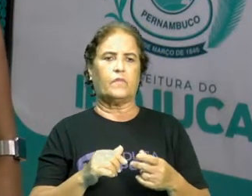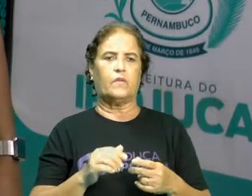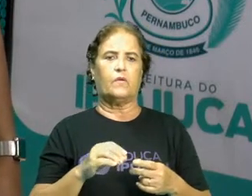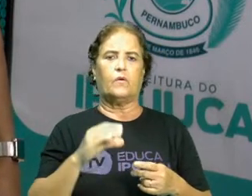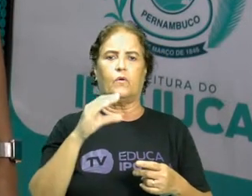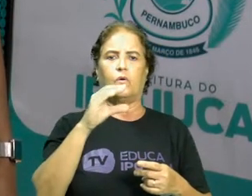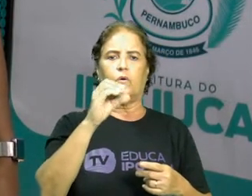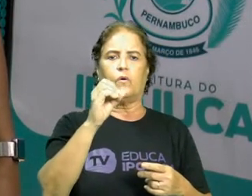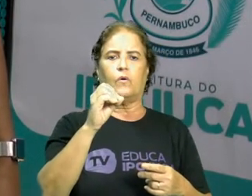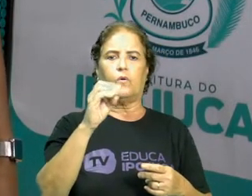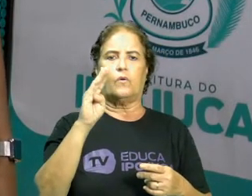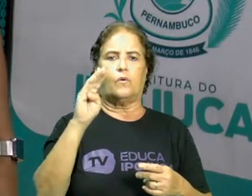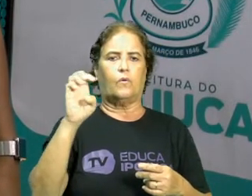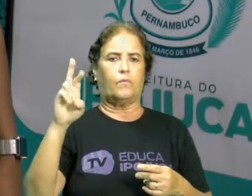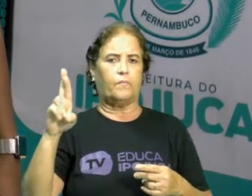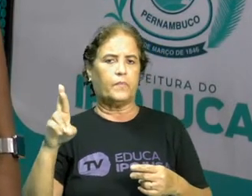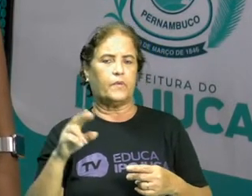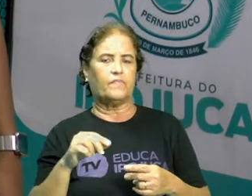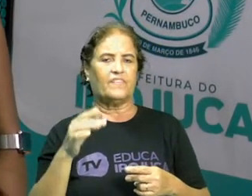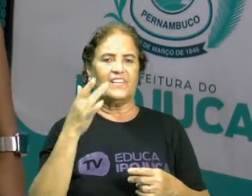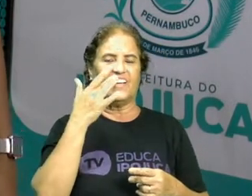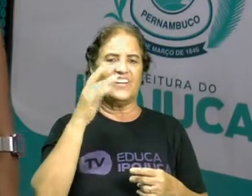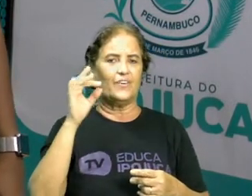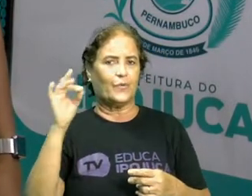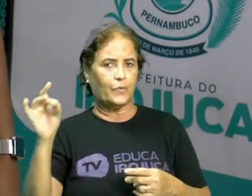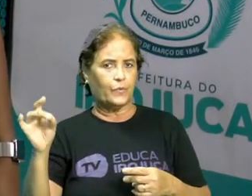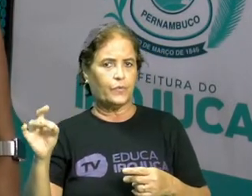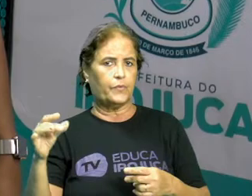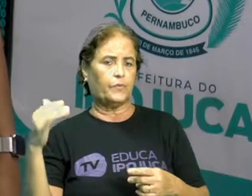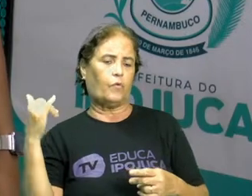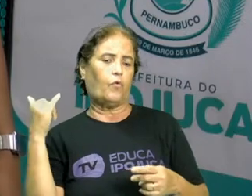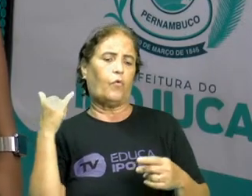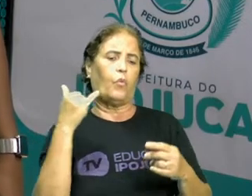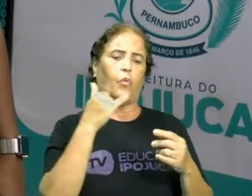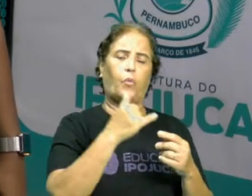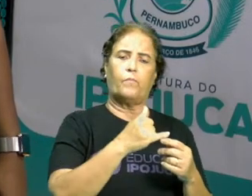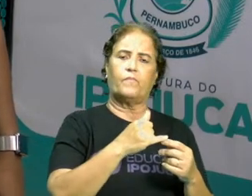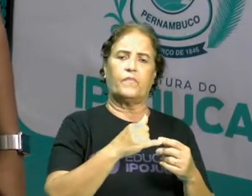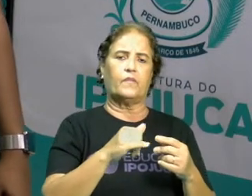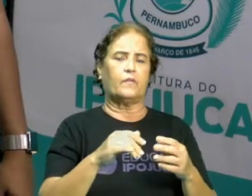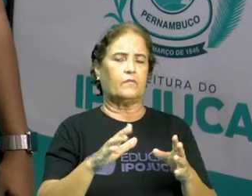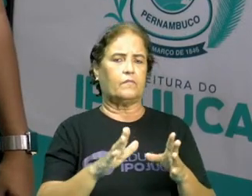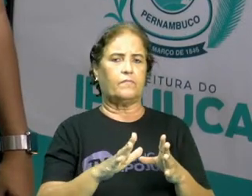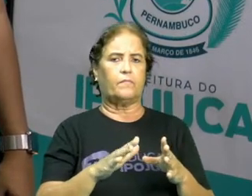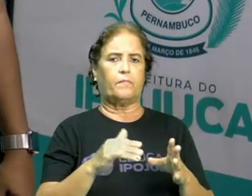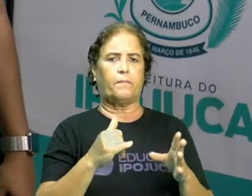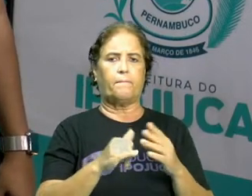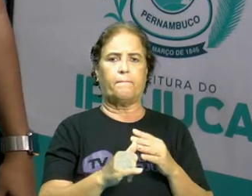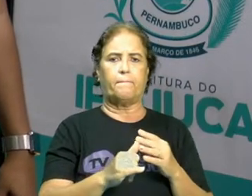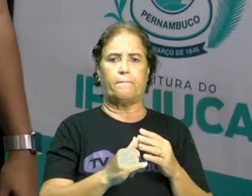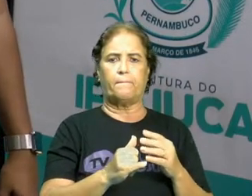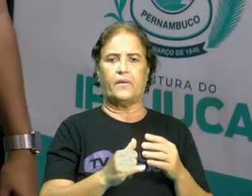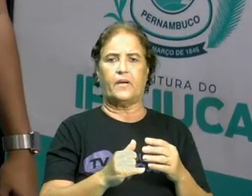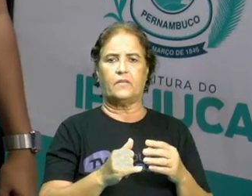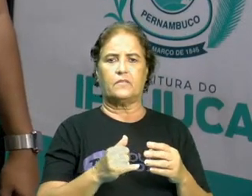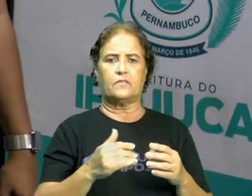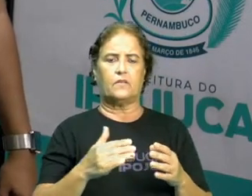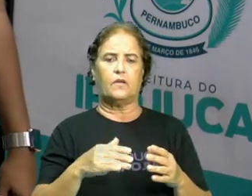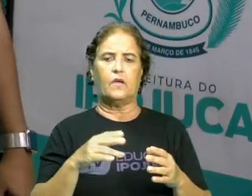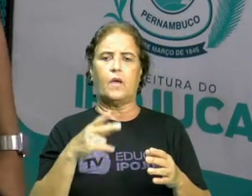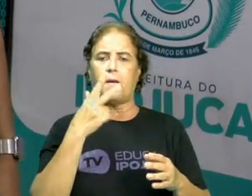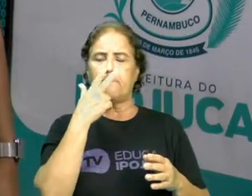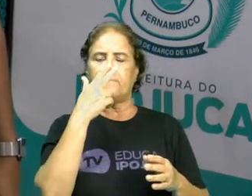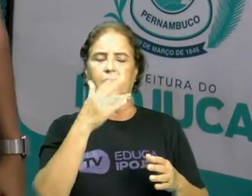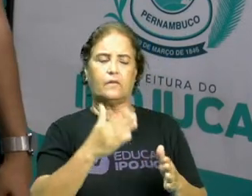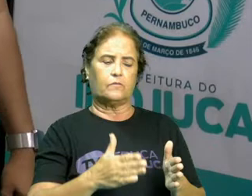cobre, o ouro. Os elétrons ali passam como se fosse trem no trilho.